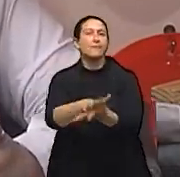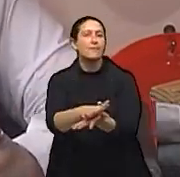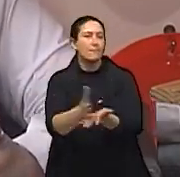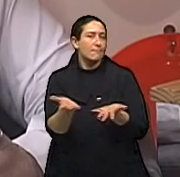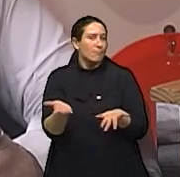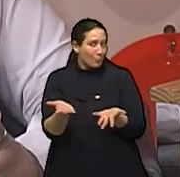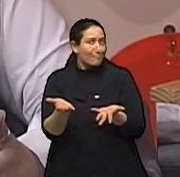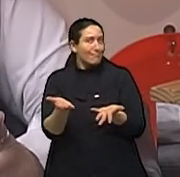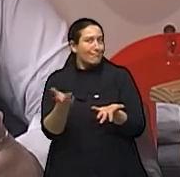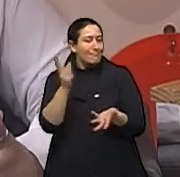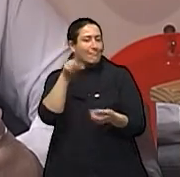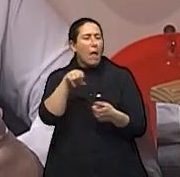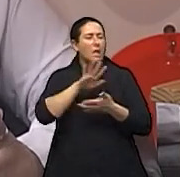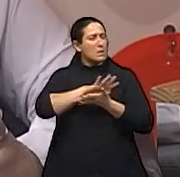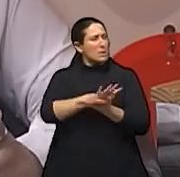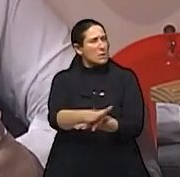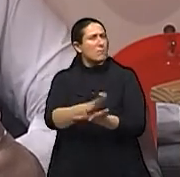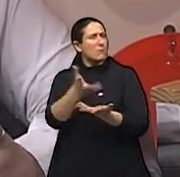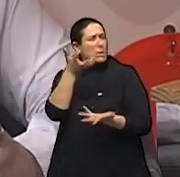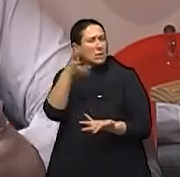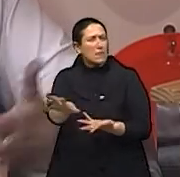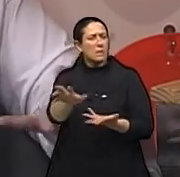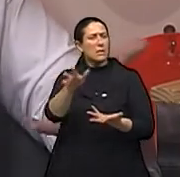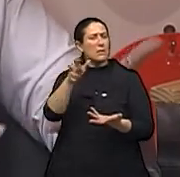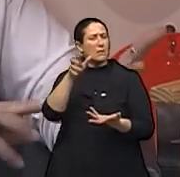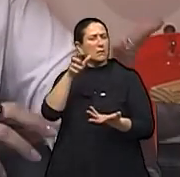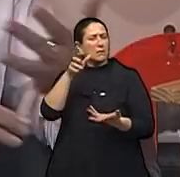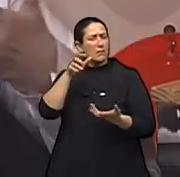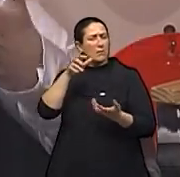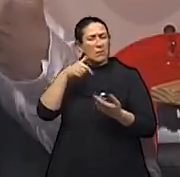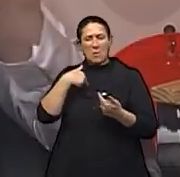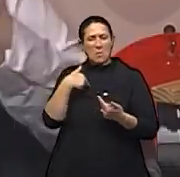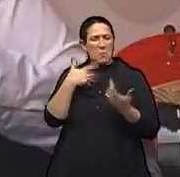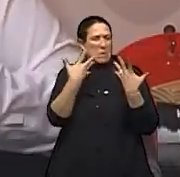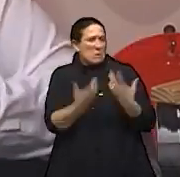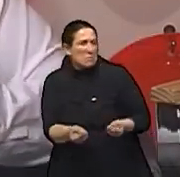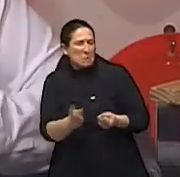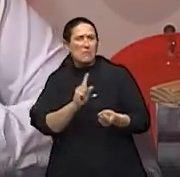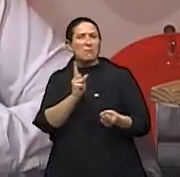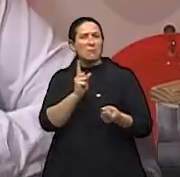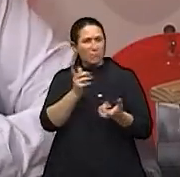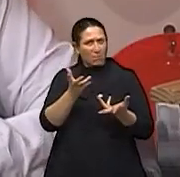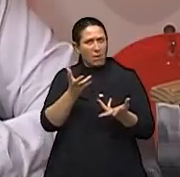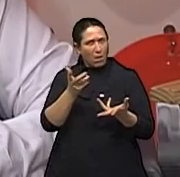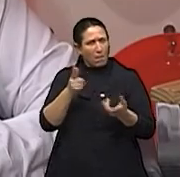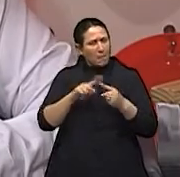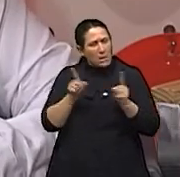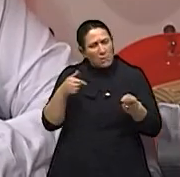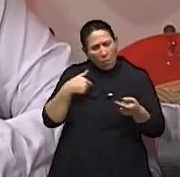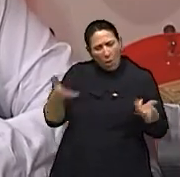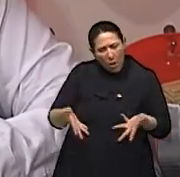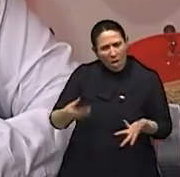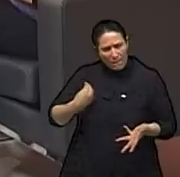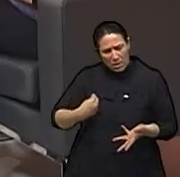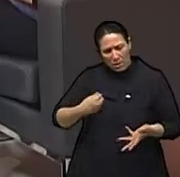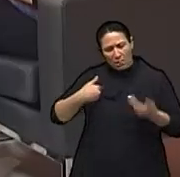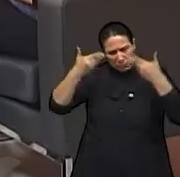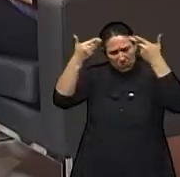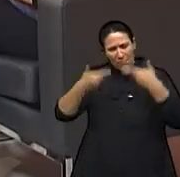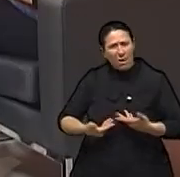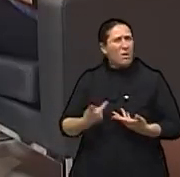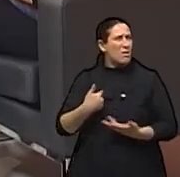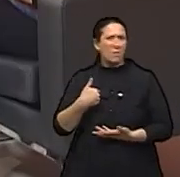preconceito, se nessa vida eu estou aqui desse jeito, mas eu não sou assim.